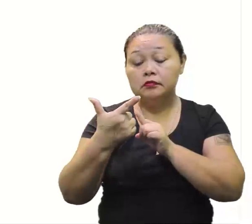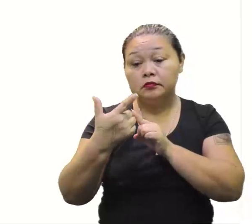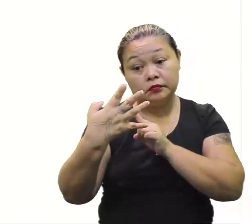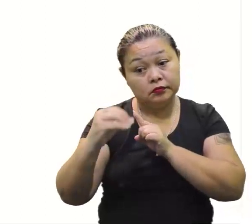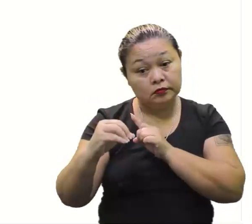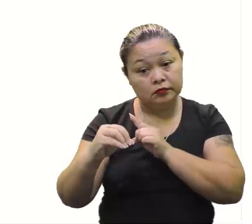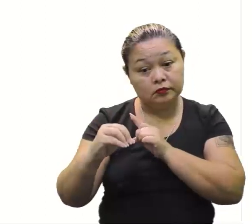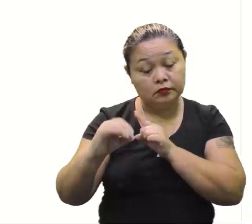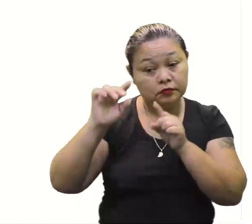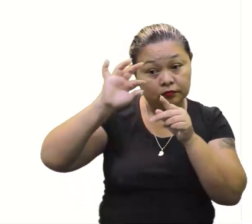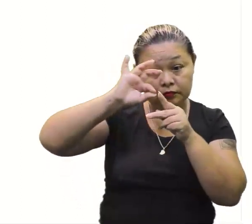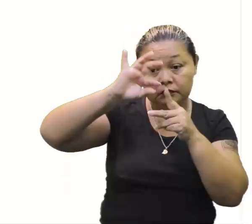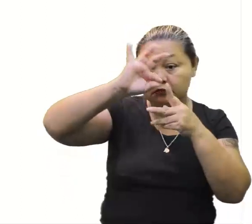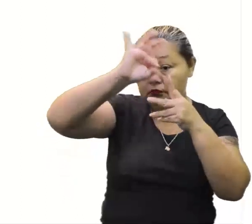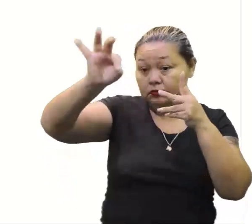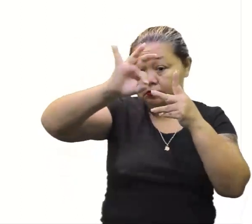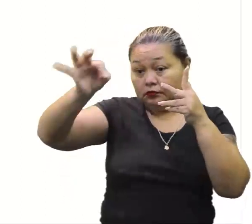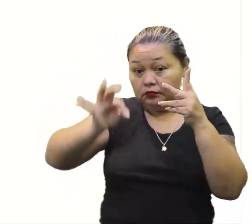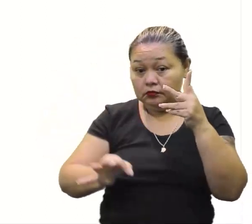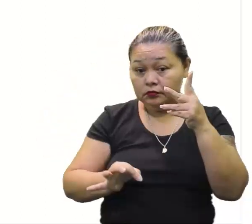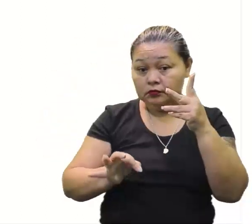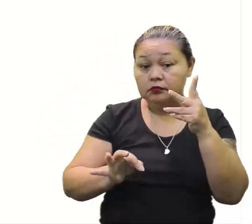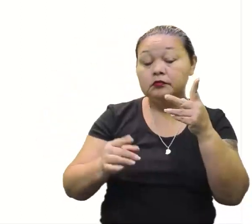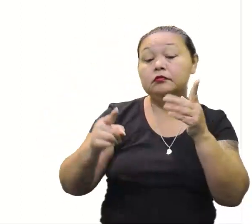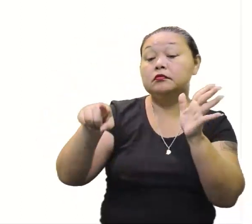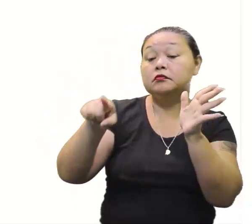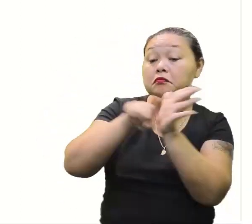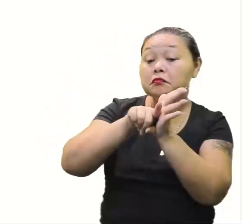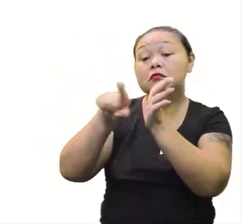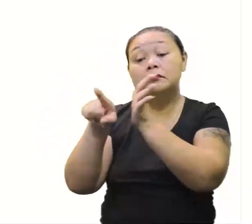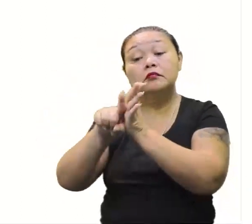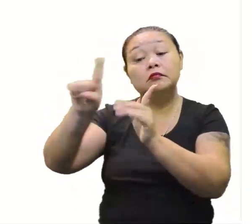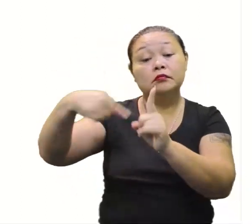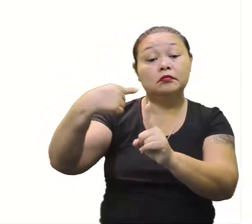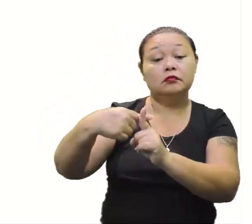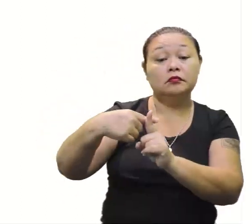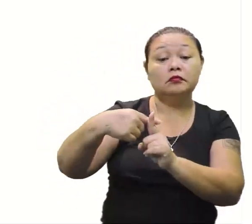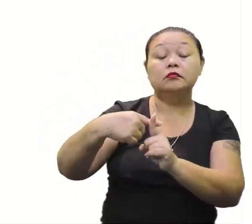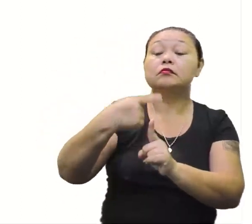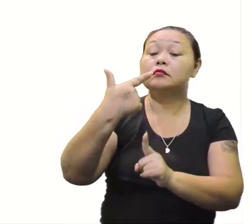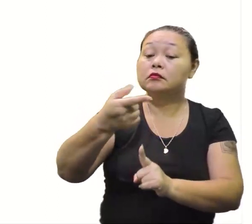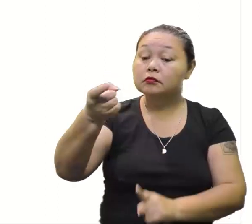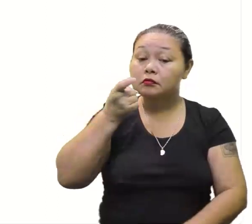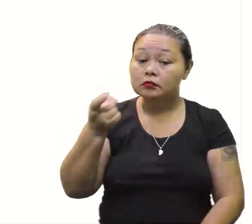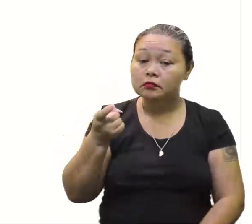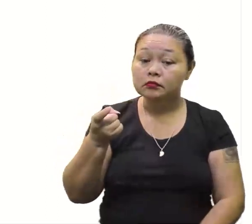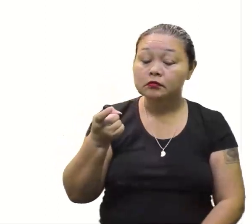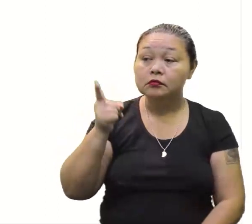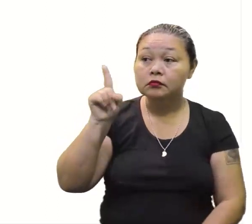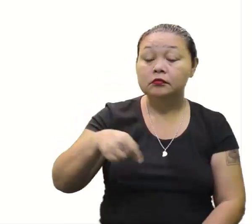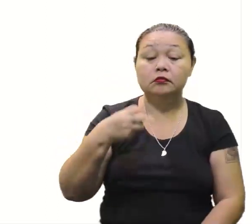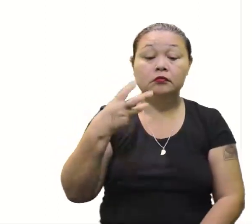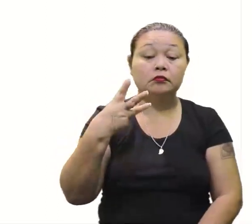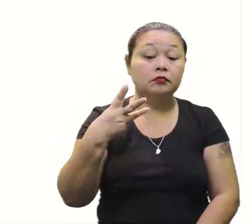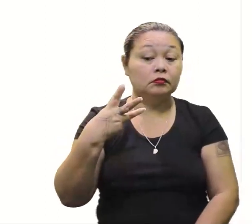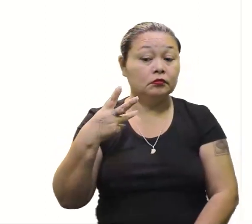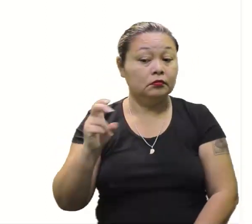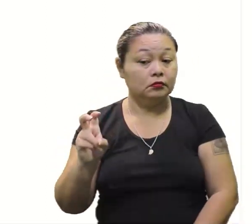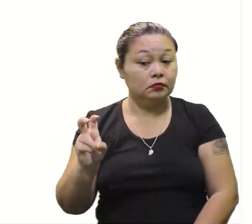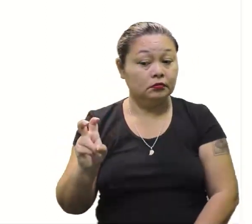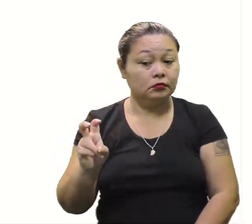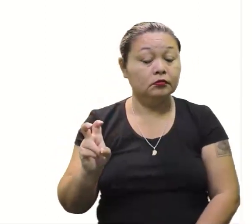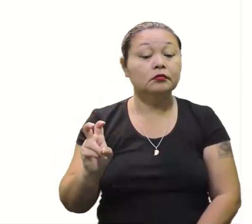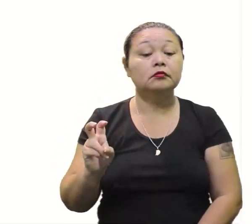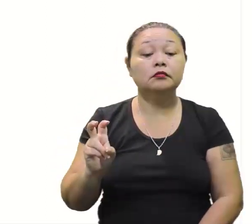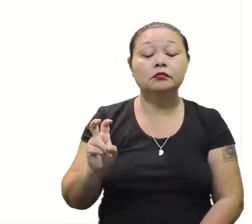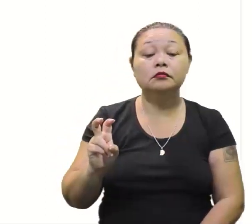Fica 40. Chuveirinho, chuveirinho. Menos com menos? Mais. Mais. Duas vezes X? 2X. 2X. Igual a? 35.